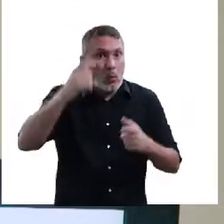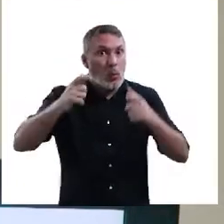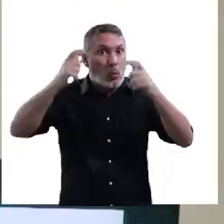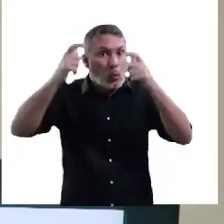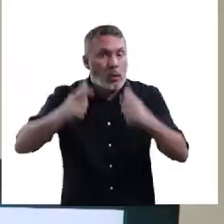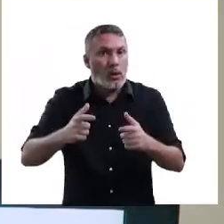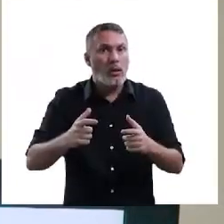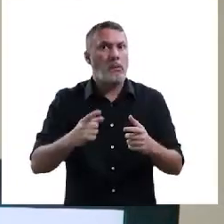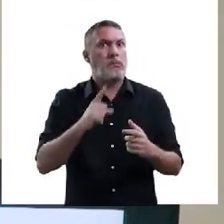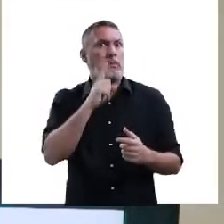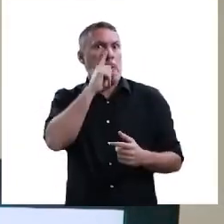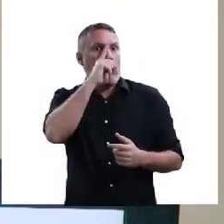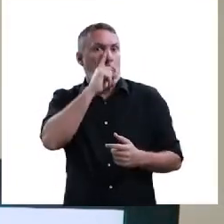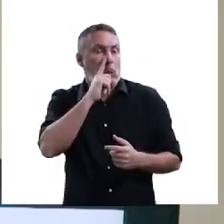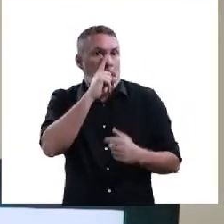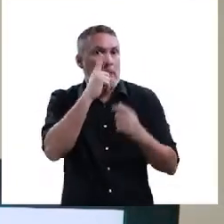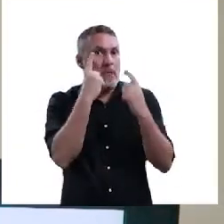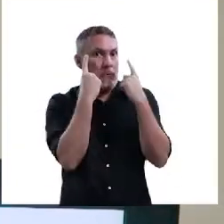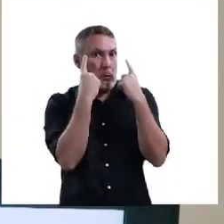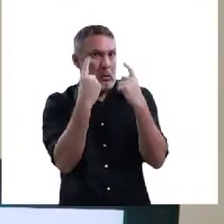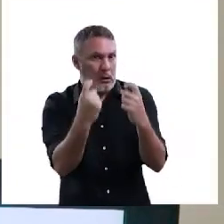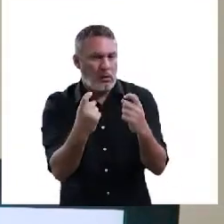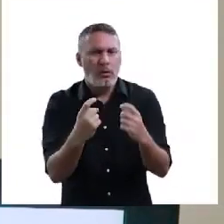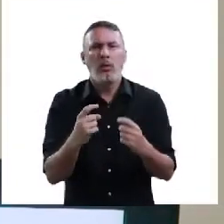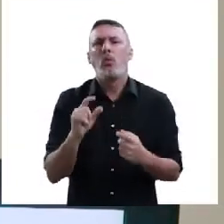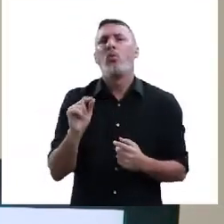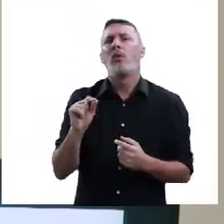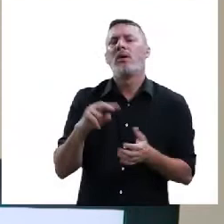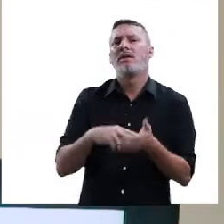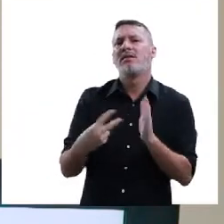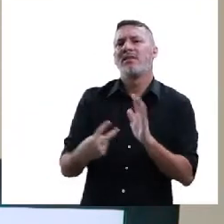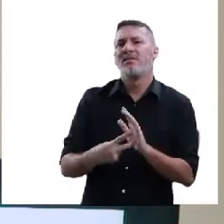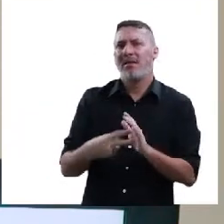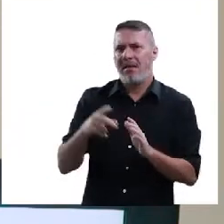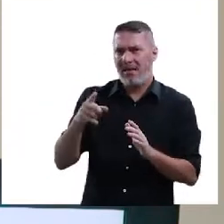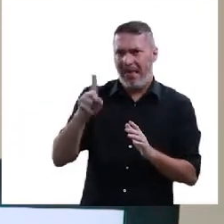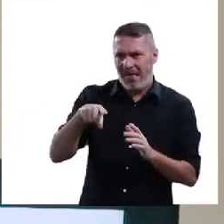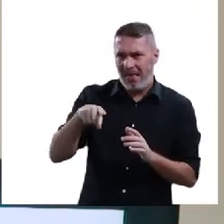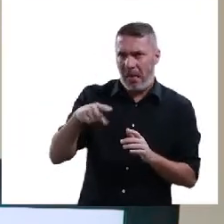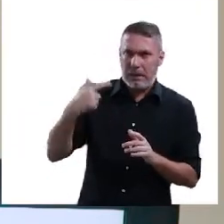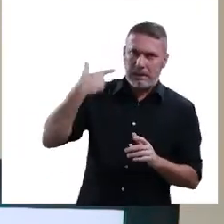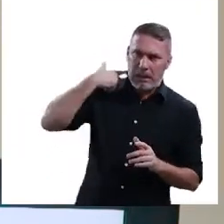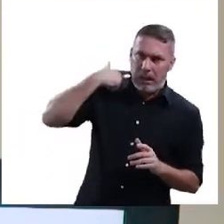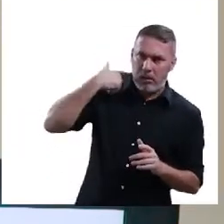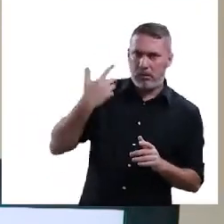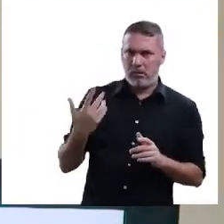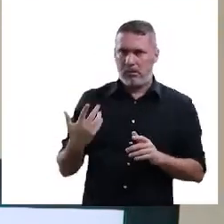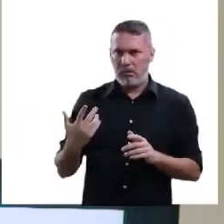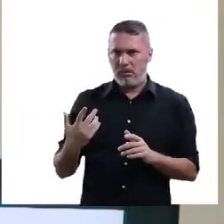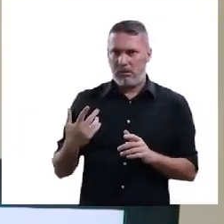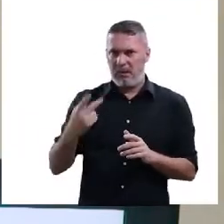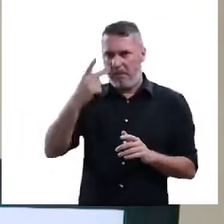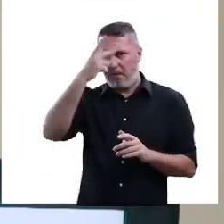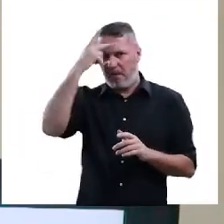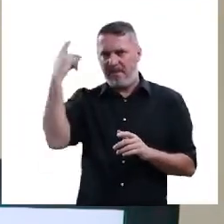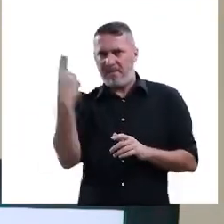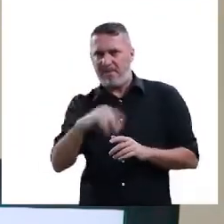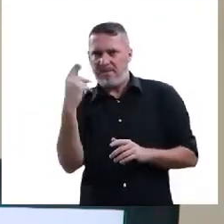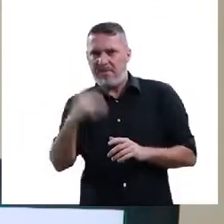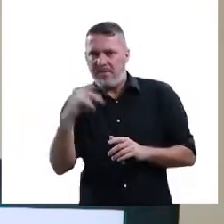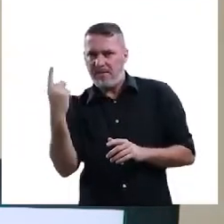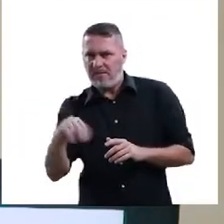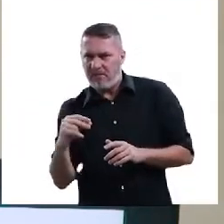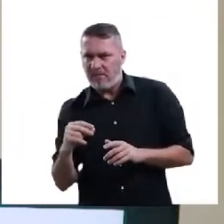local muito violento. Você pensa logo o quê? Automaticamente, talvez você pensou em assalto. Você pensou em alguém